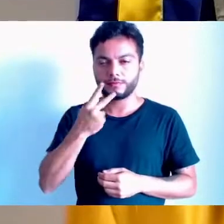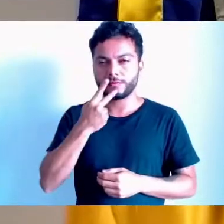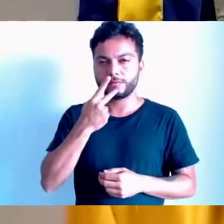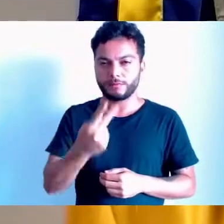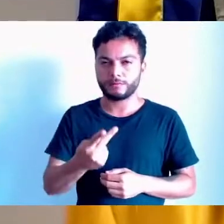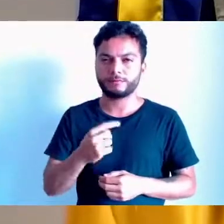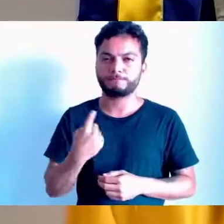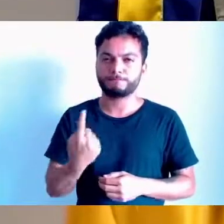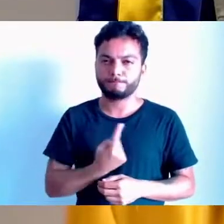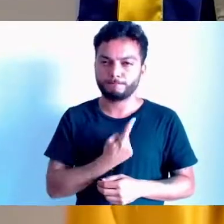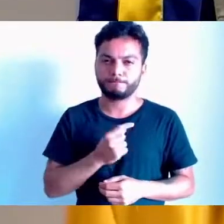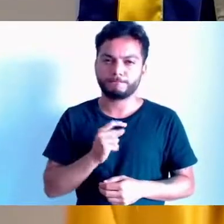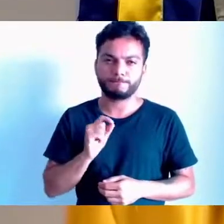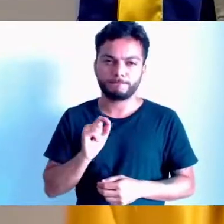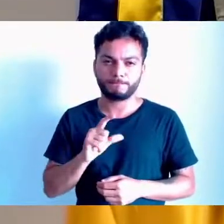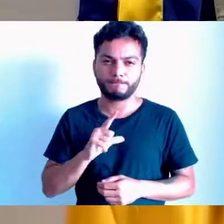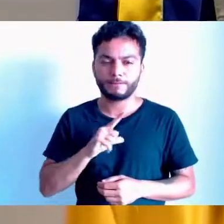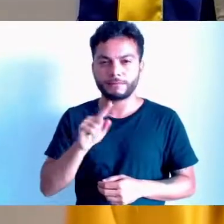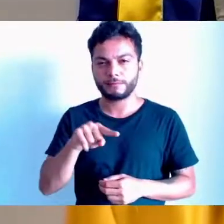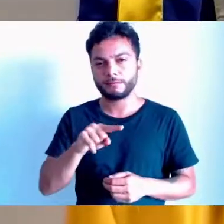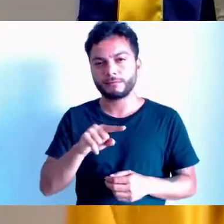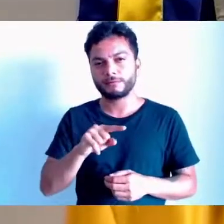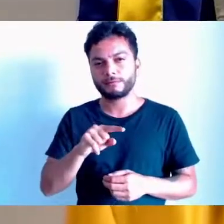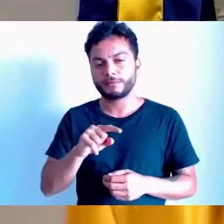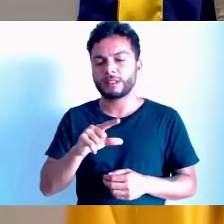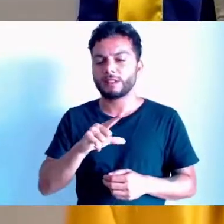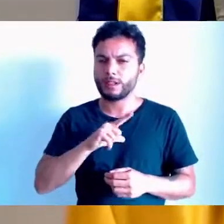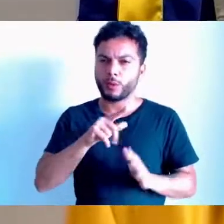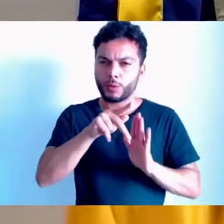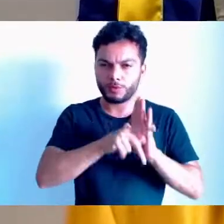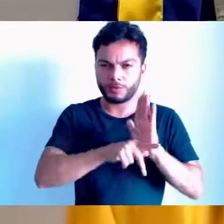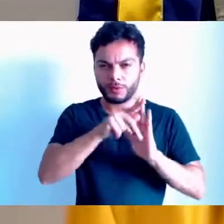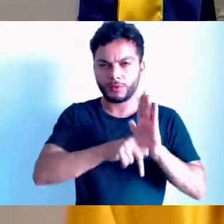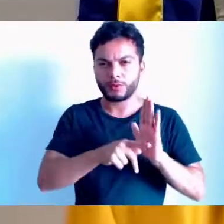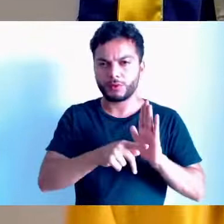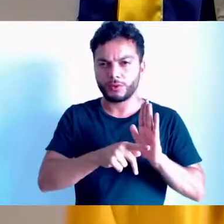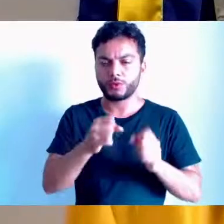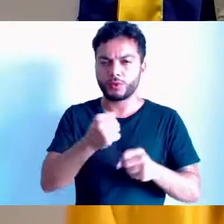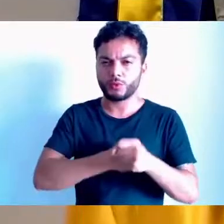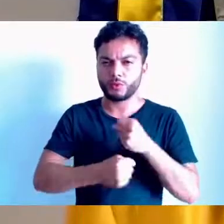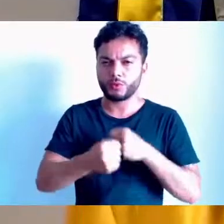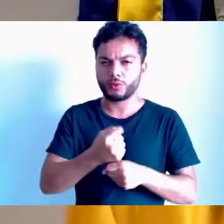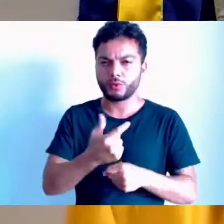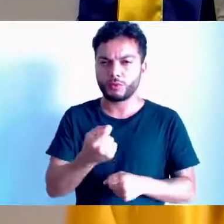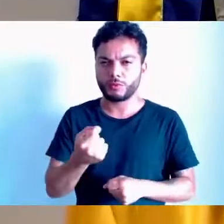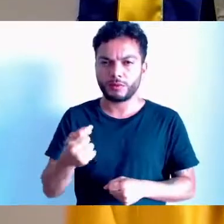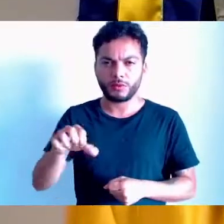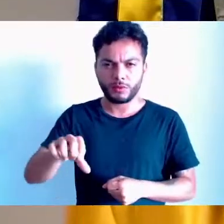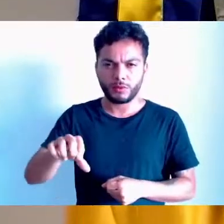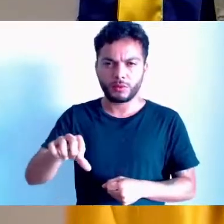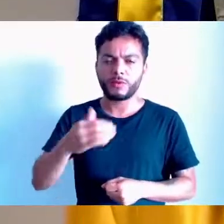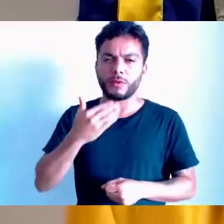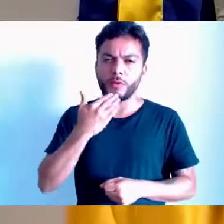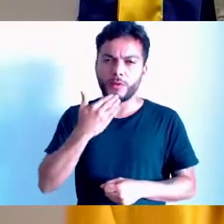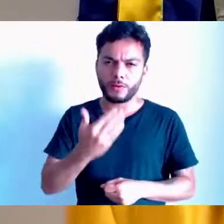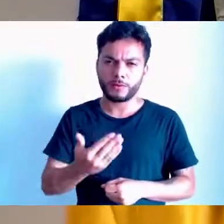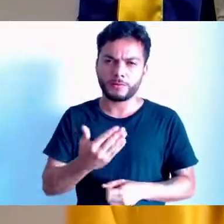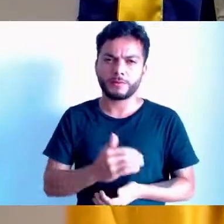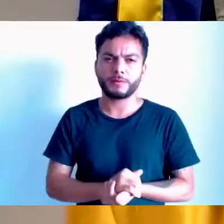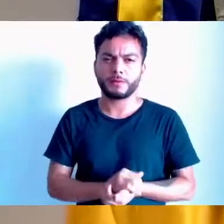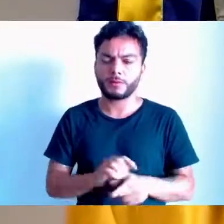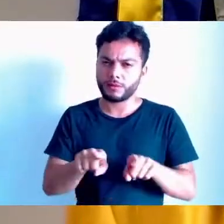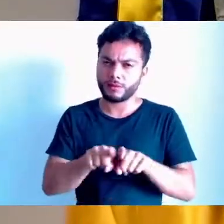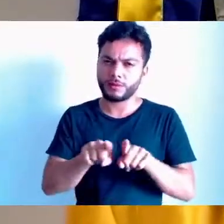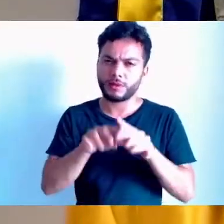apareceu no corredor anteriormente e citou um projeto do ano 2009. Sr. Presidente, eu peço até um pouquinho de